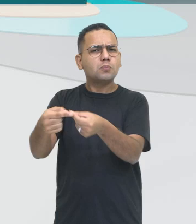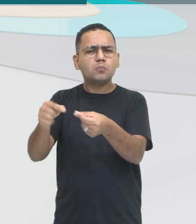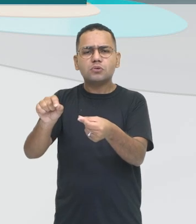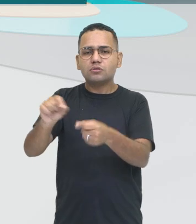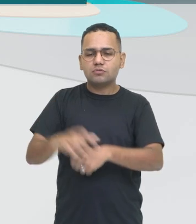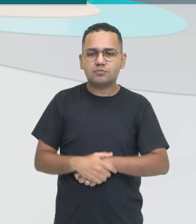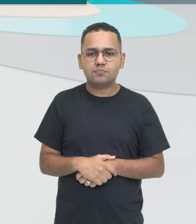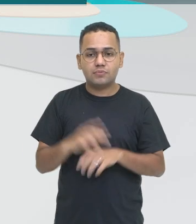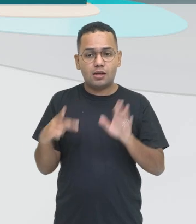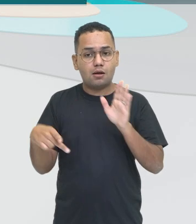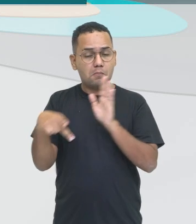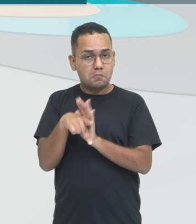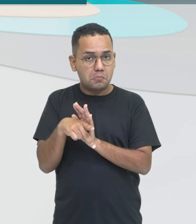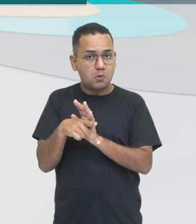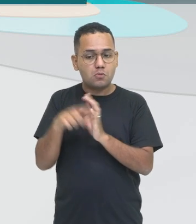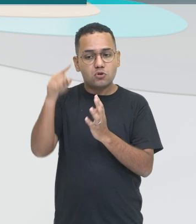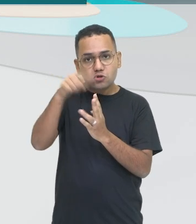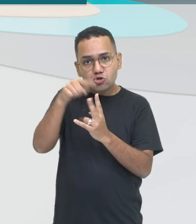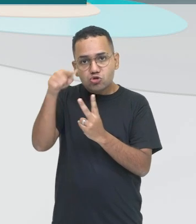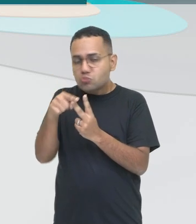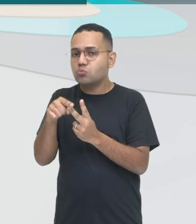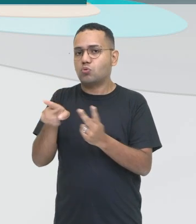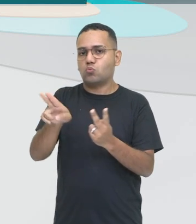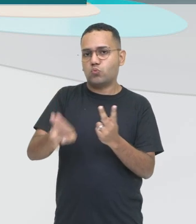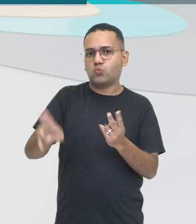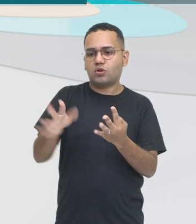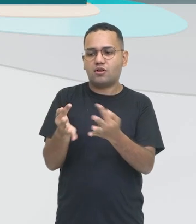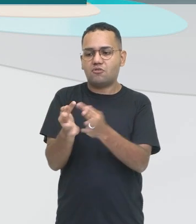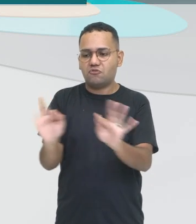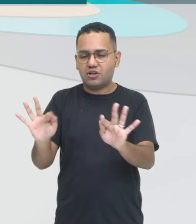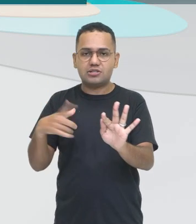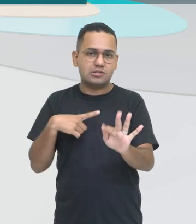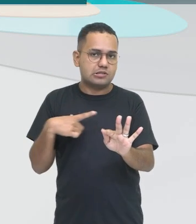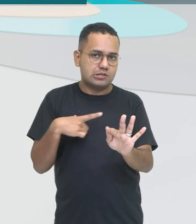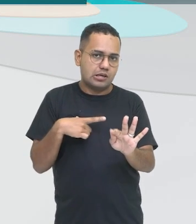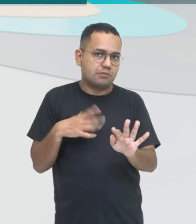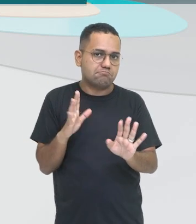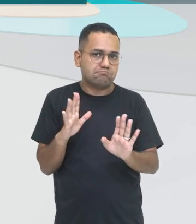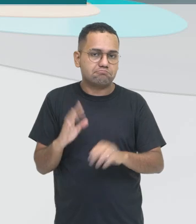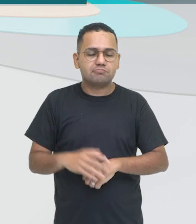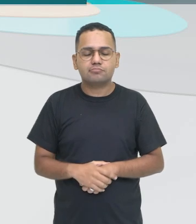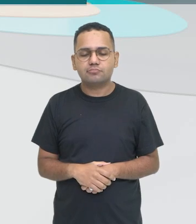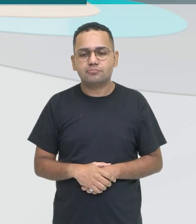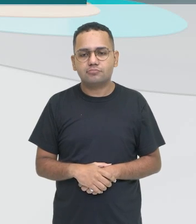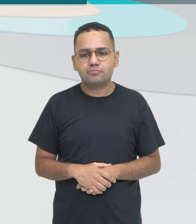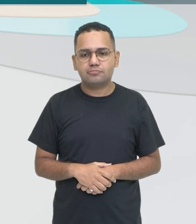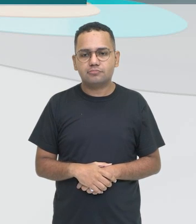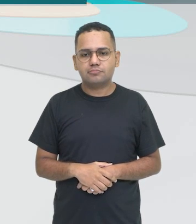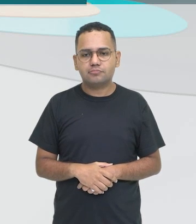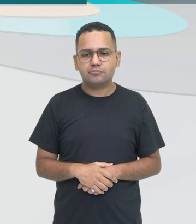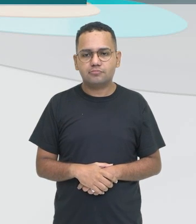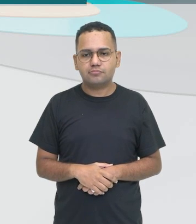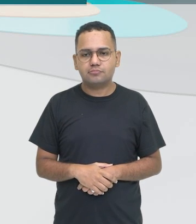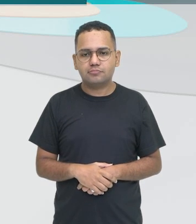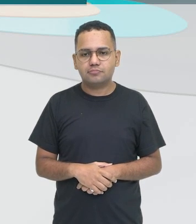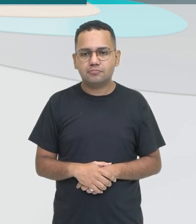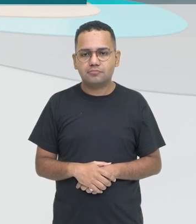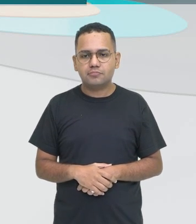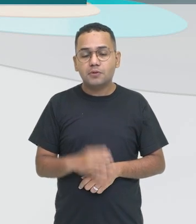a sua função. Então, a sua classificação é trazida naquele nome, naquele título. Quando eu falo pronome